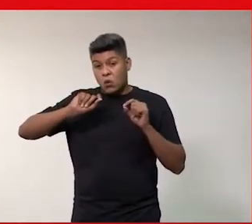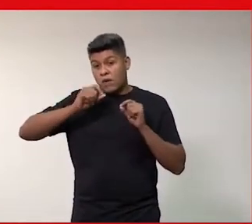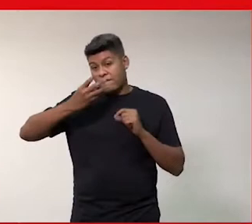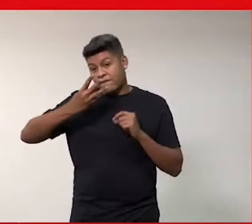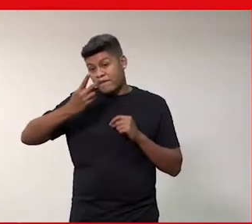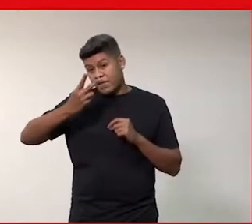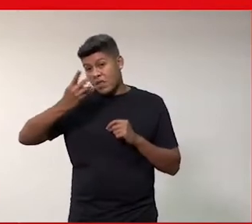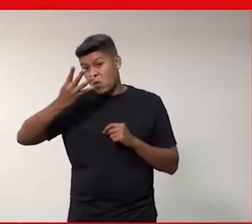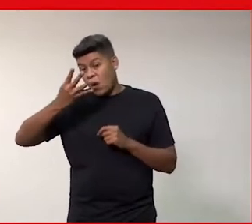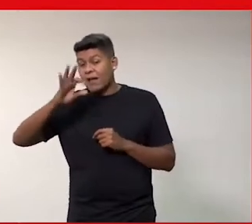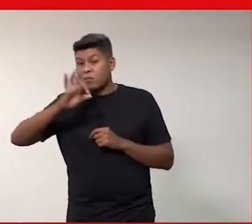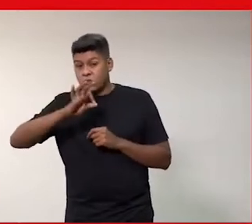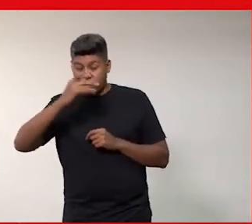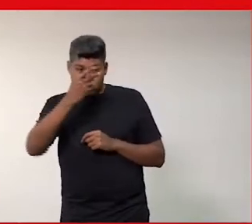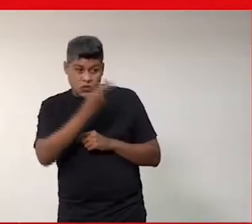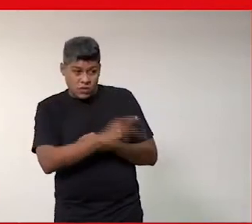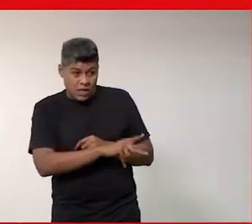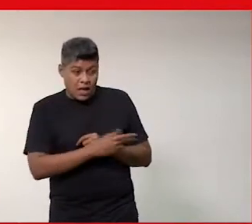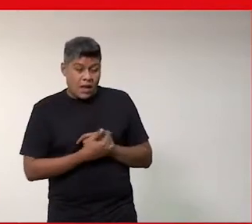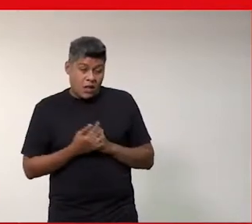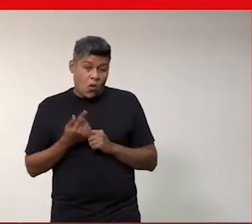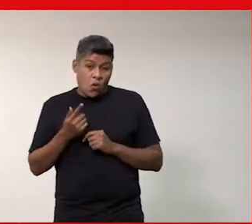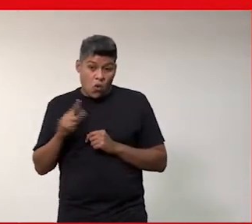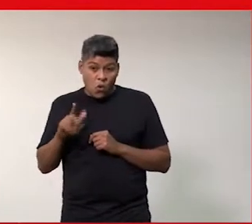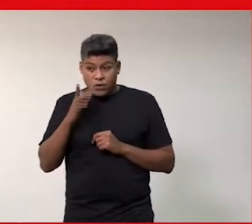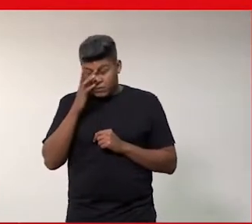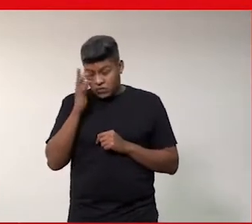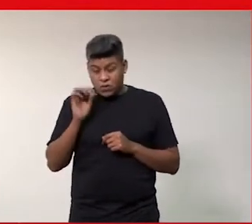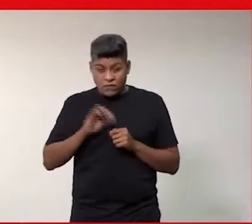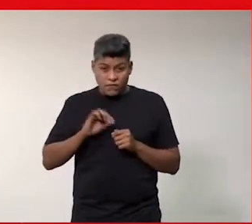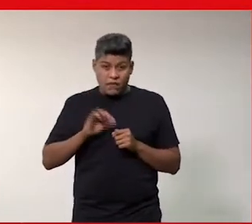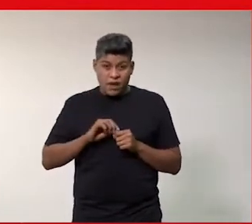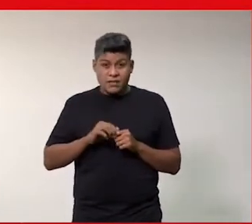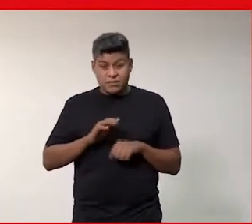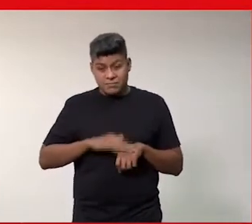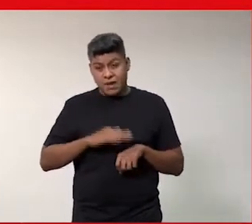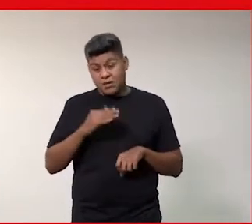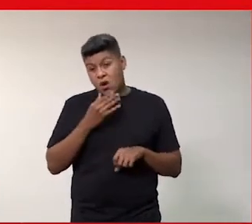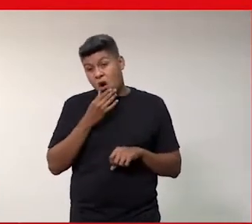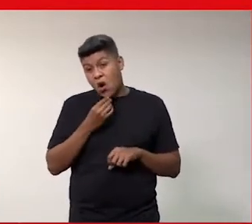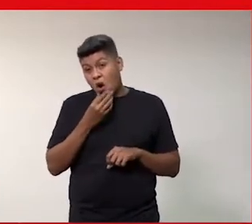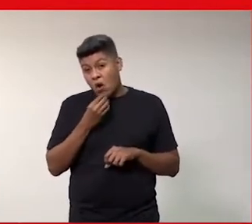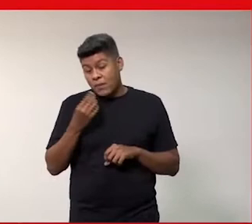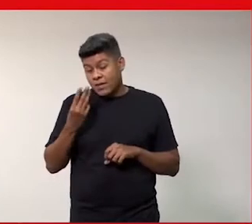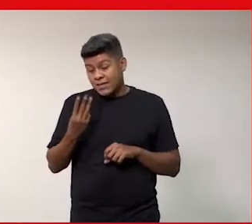% delas, outras pessoas fazem mais do que elas. Os homens,